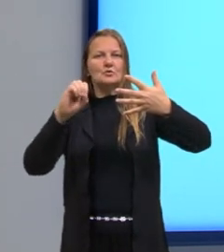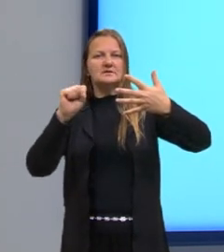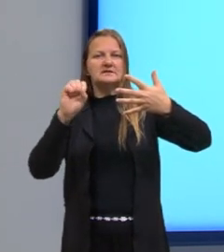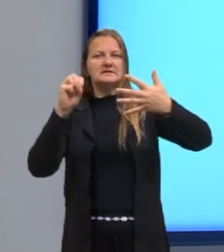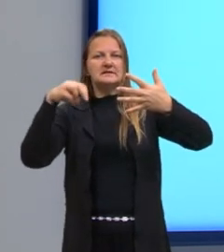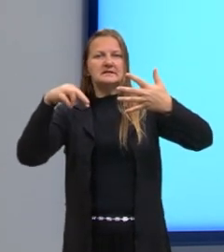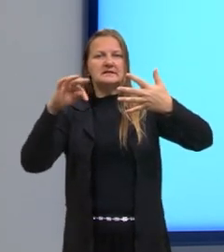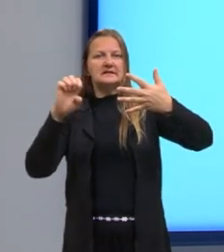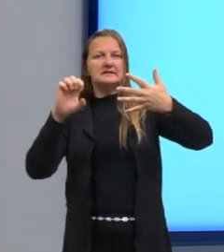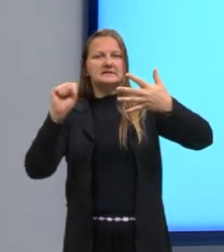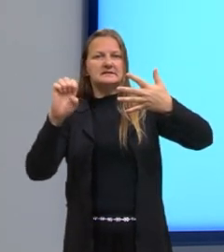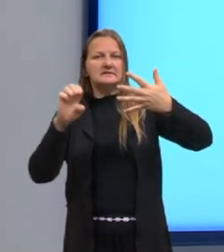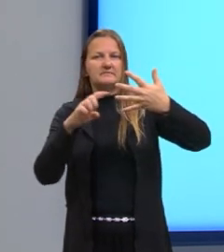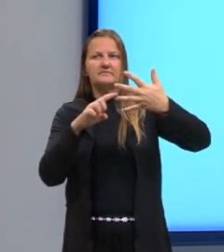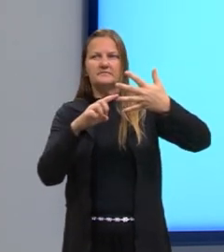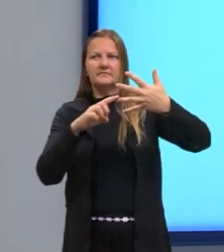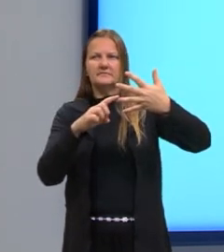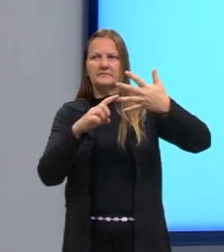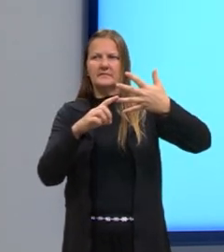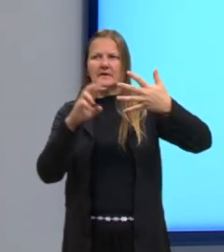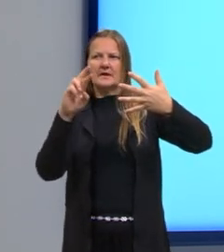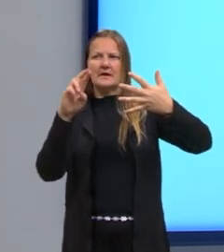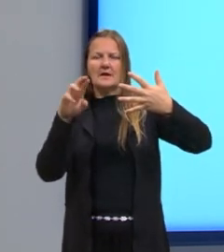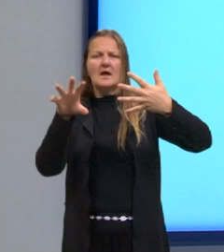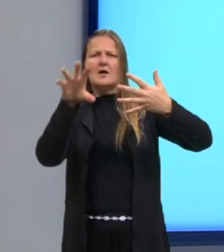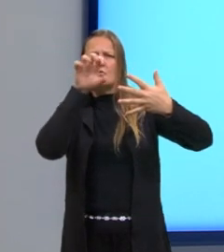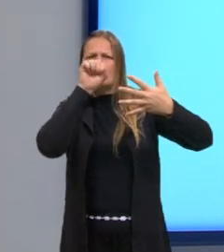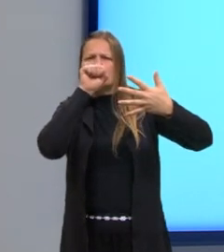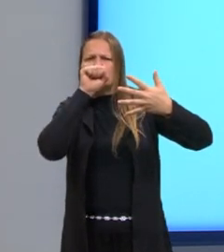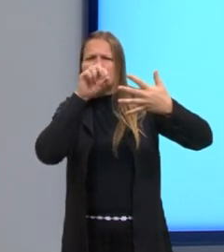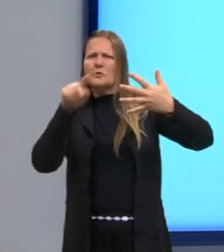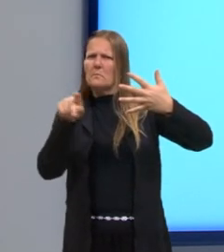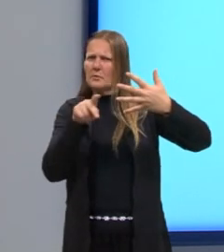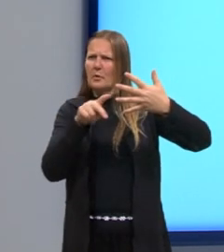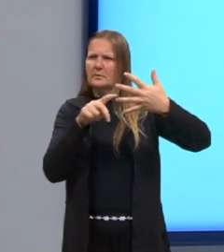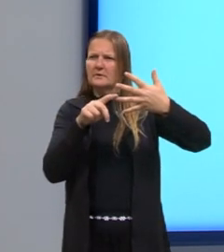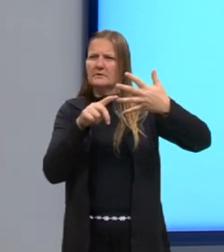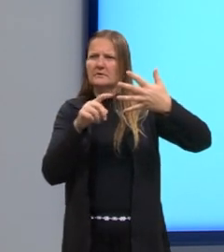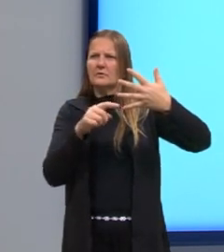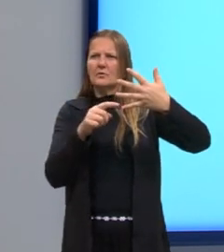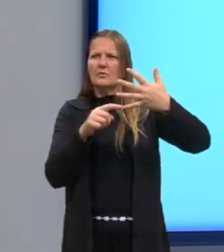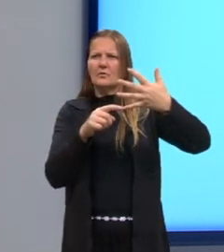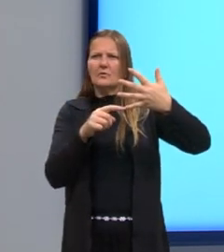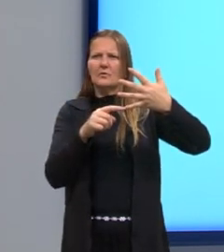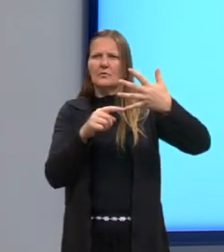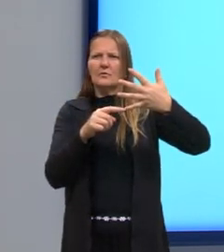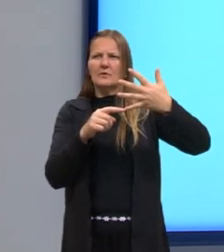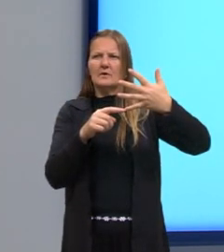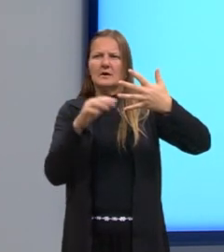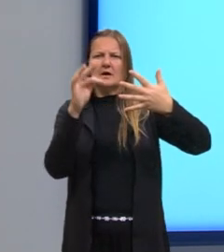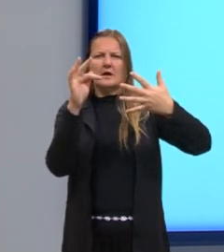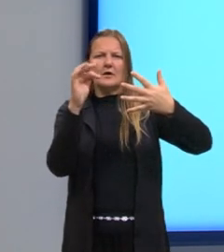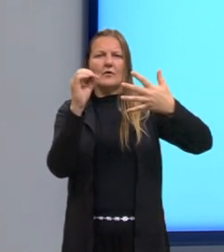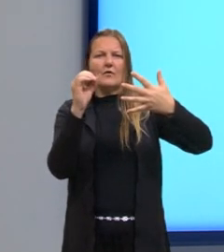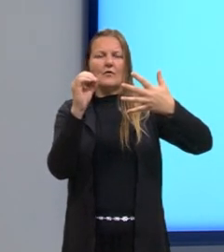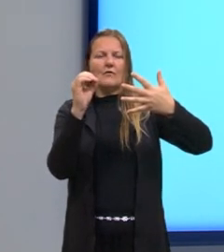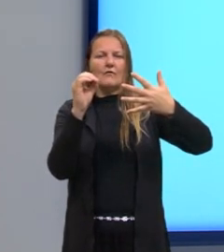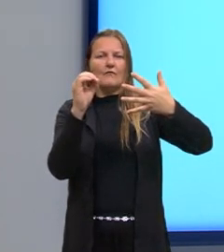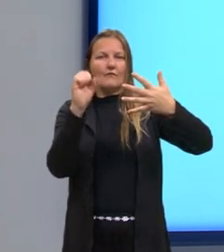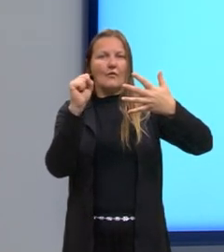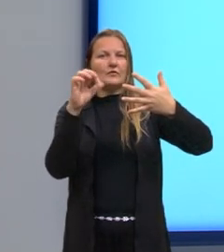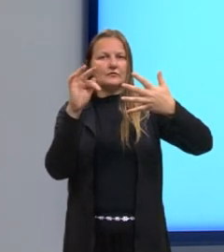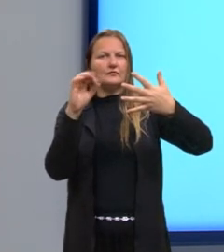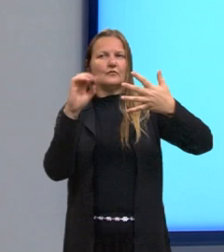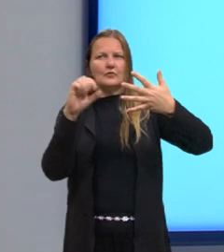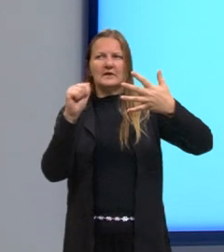Fosforilação oxidativa? Então, isso aqui tem que bem saber os conceitos, tá gente? Então, por isso que eu sempre